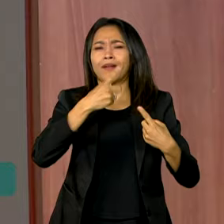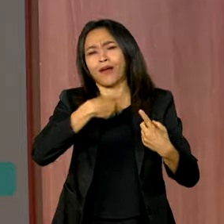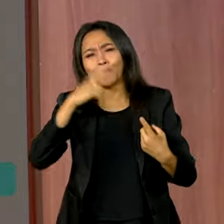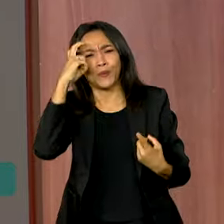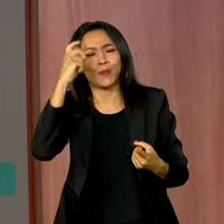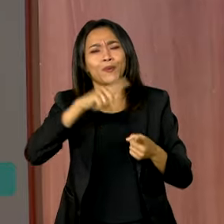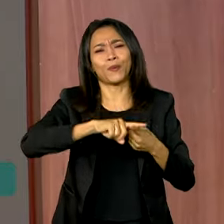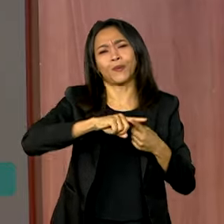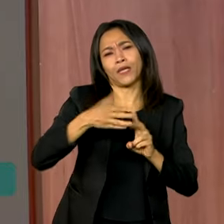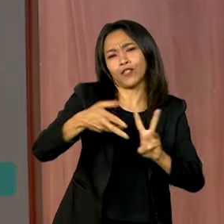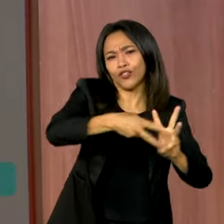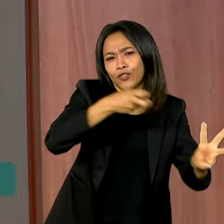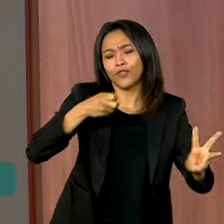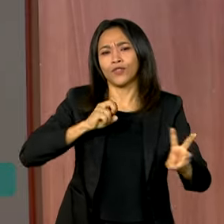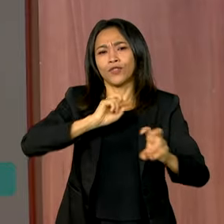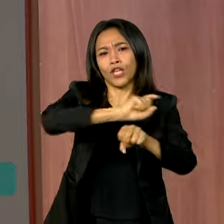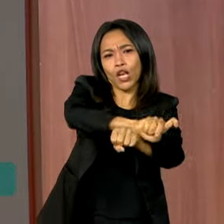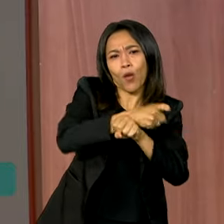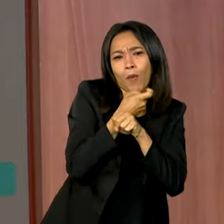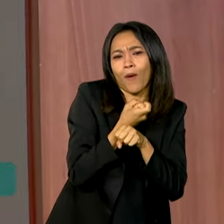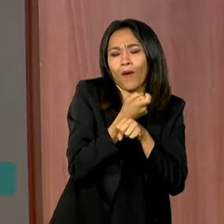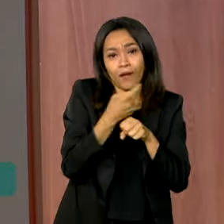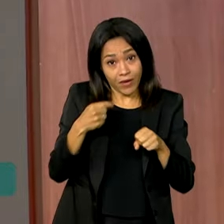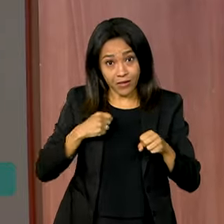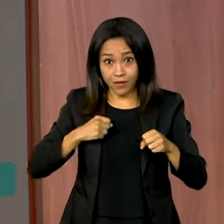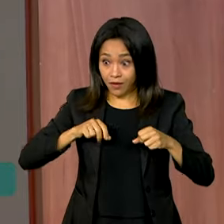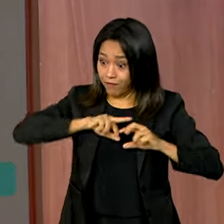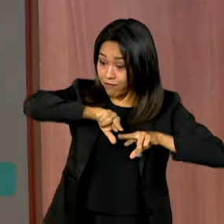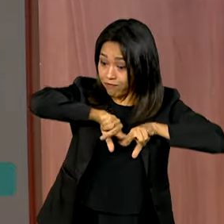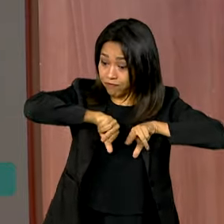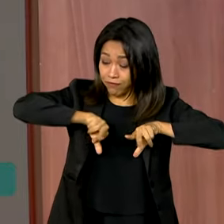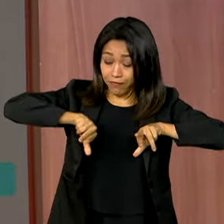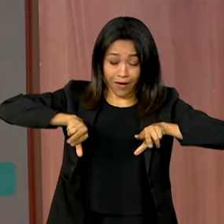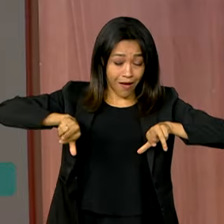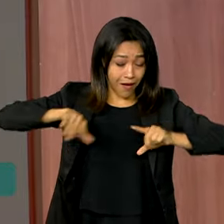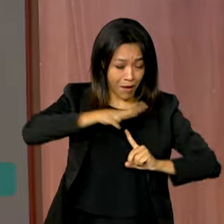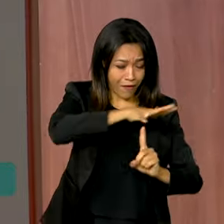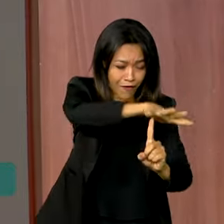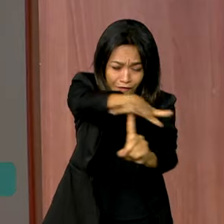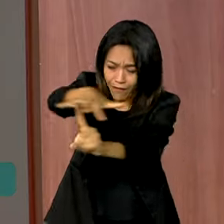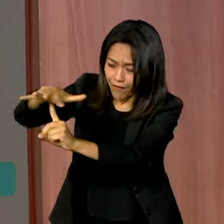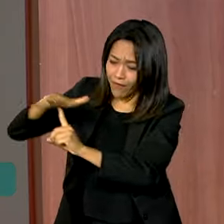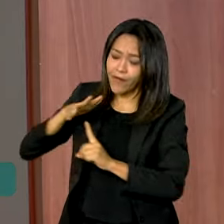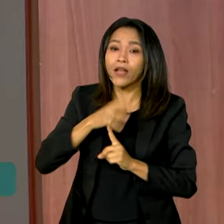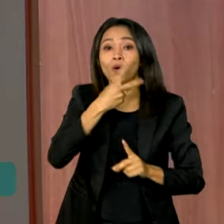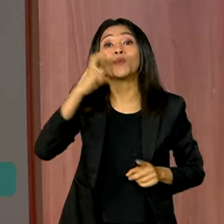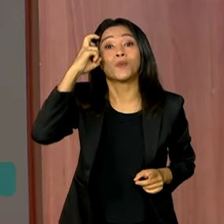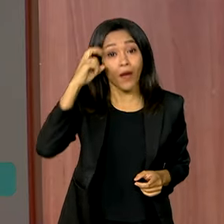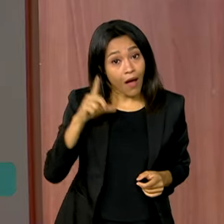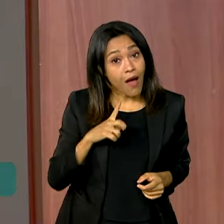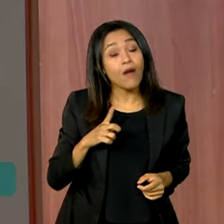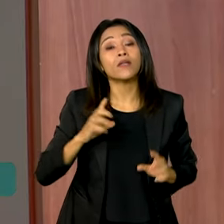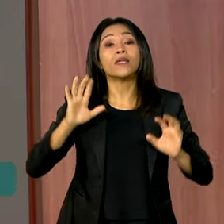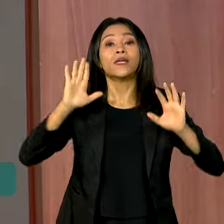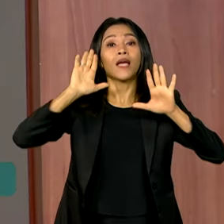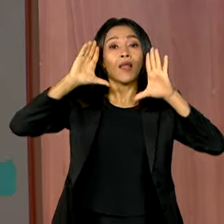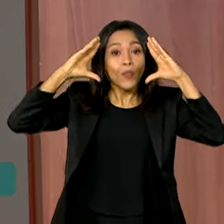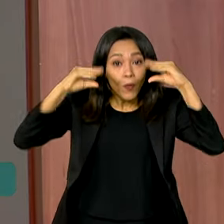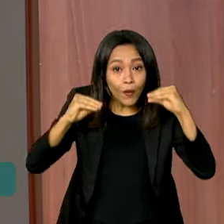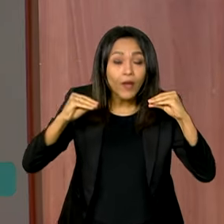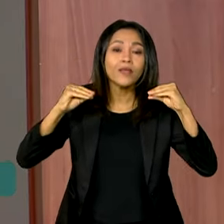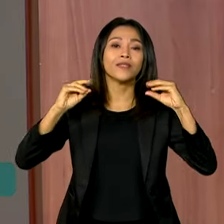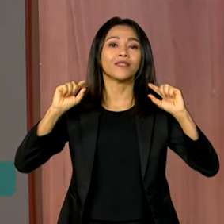quilombolas. Então, será uma feira bastante movimentada, terá atividades culturais. E também à noite haverá o show, que é